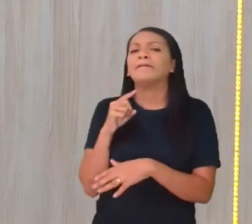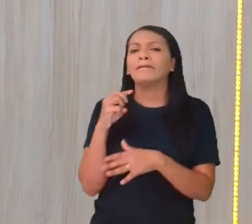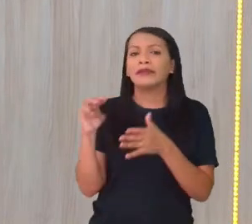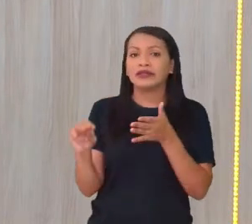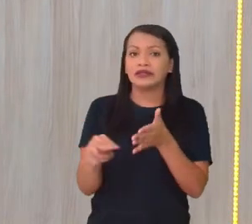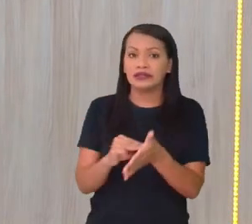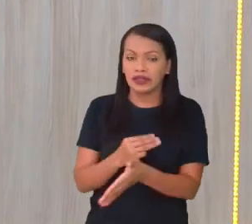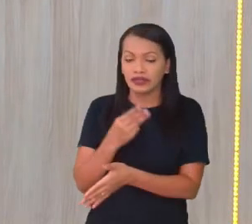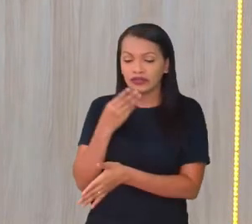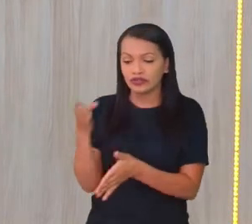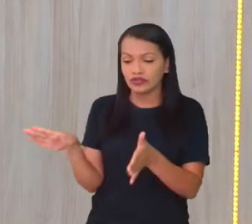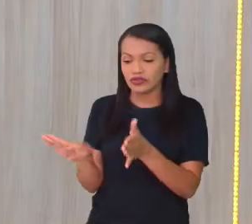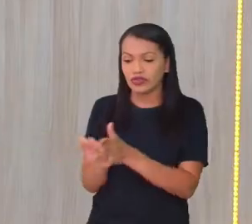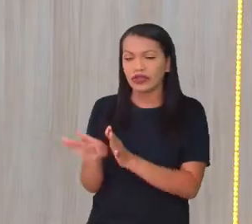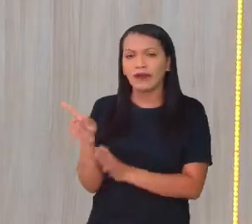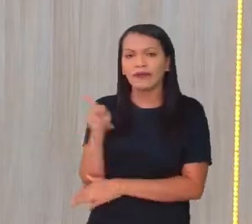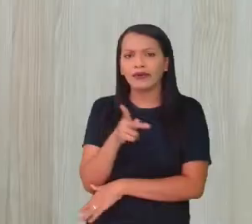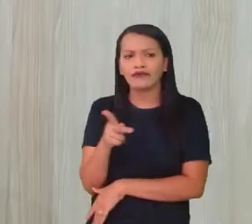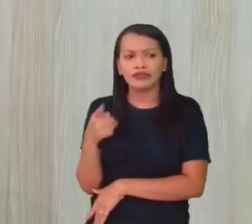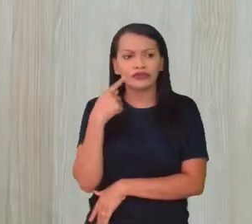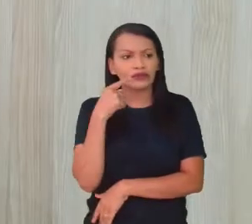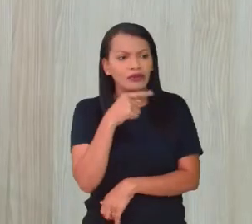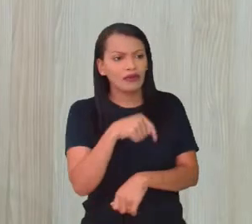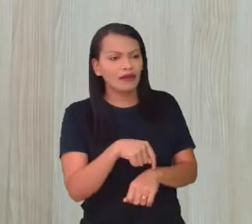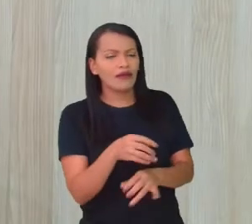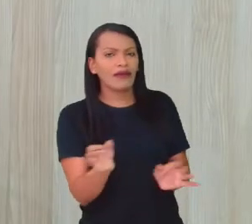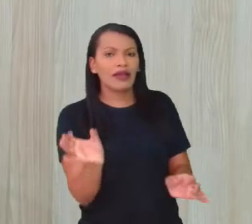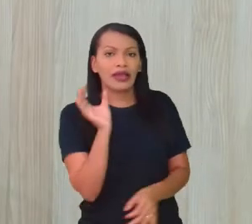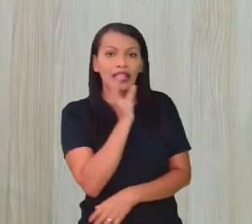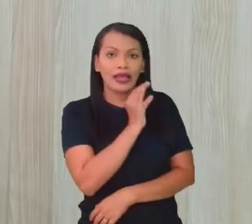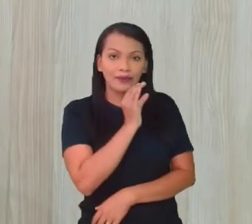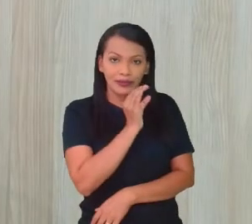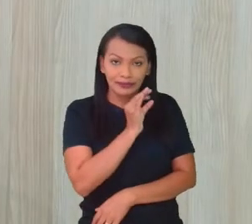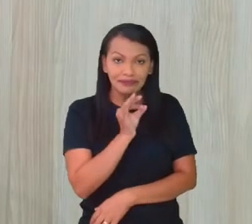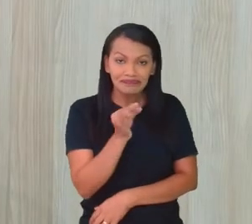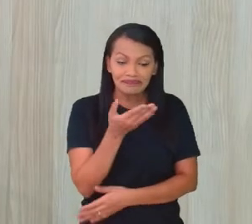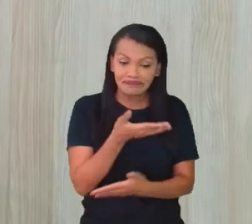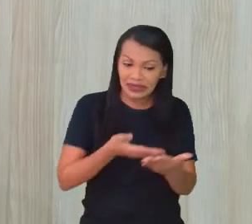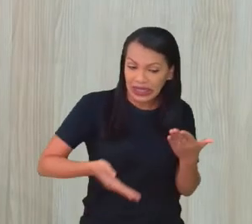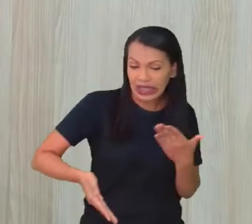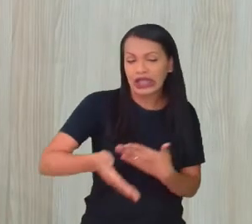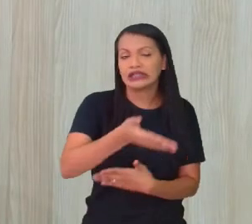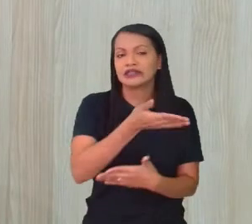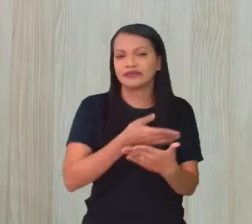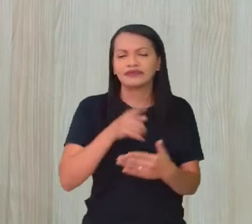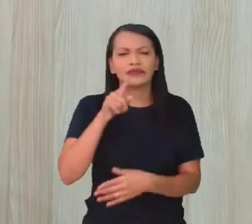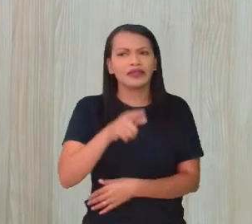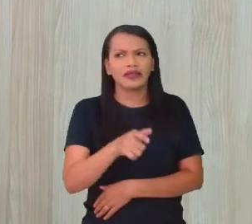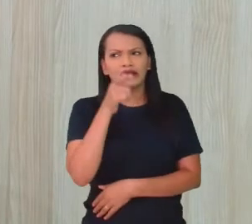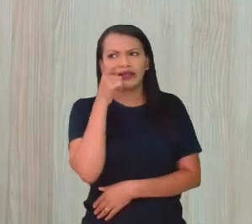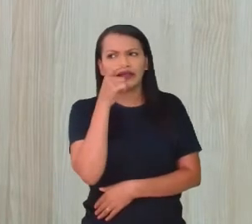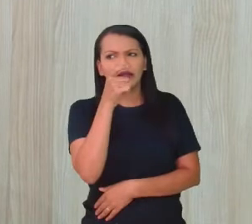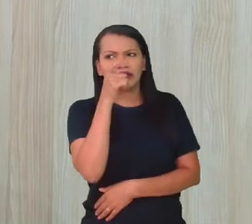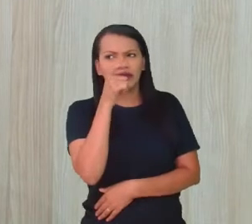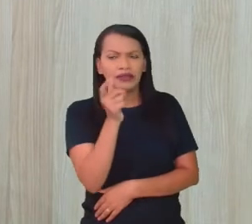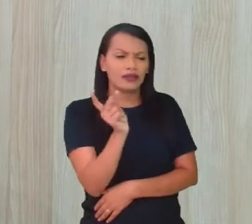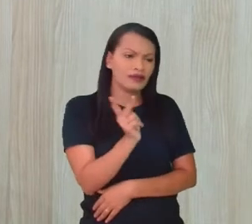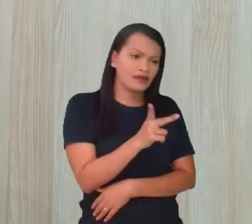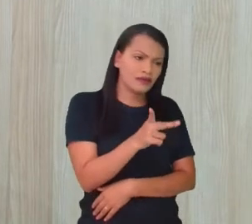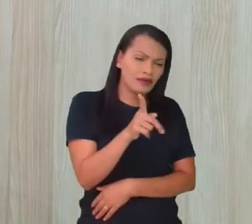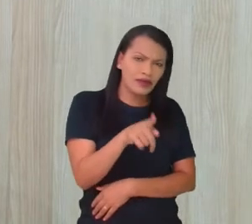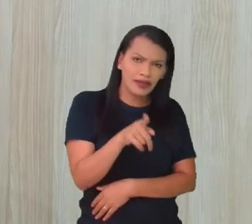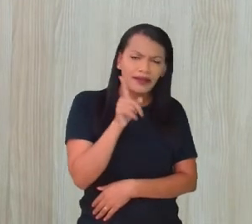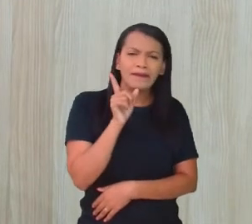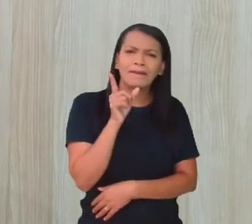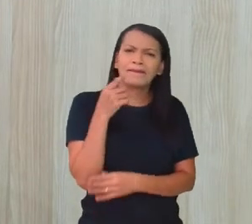professora Vanessa, no momento, no instantâneo, exatamente. Exatamente. Né, professora Vanessa? E é interessante, né, professor? Porque é tão